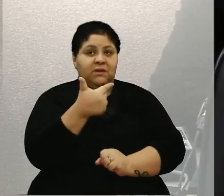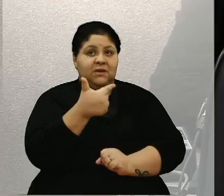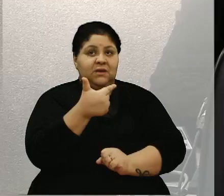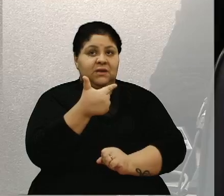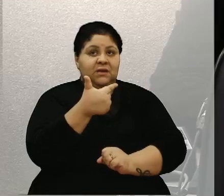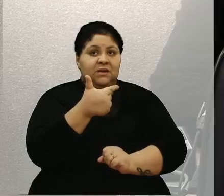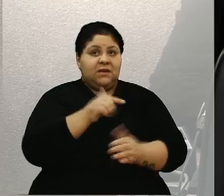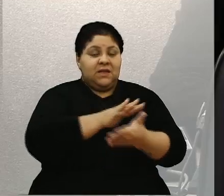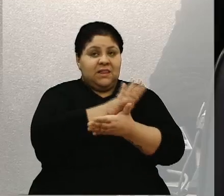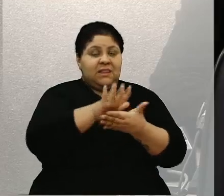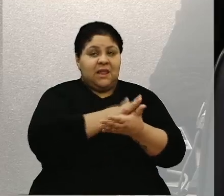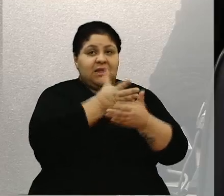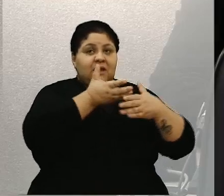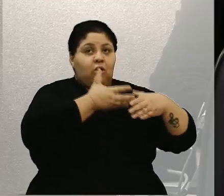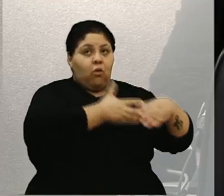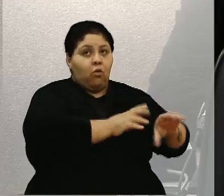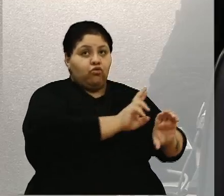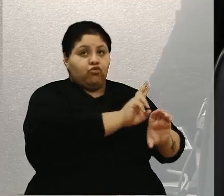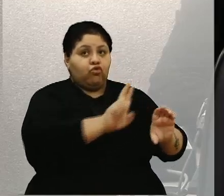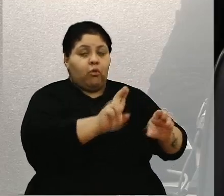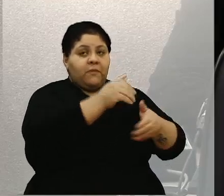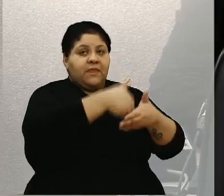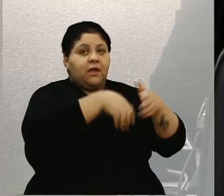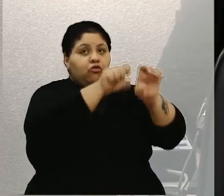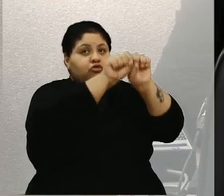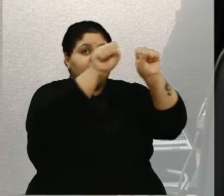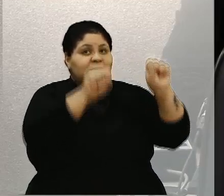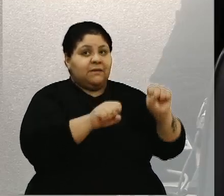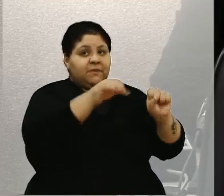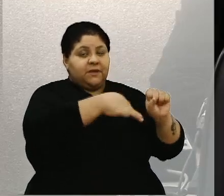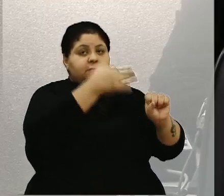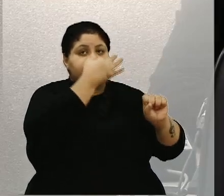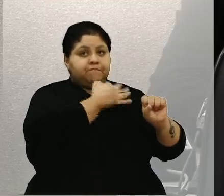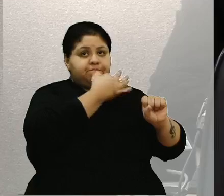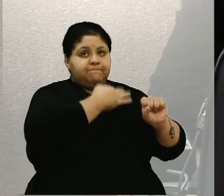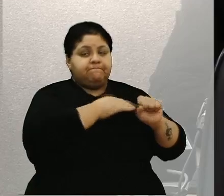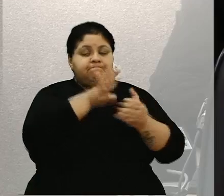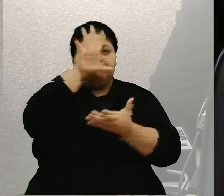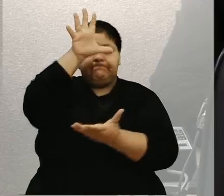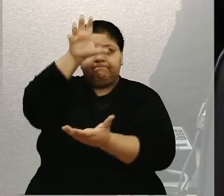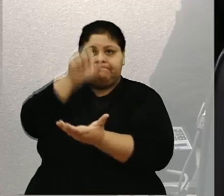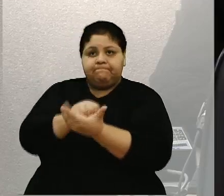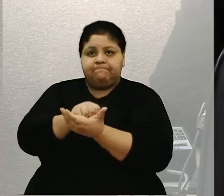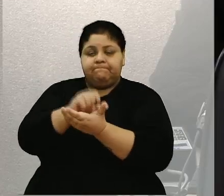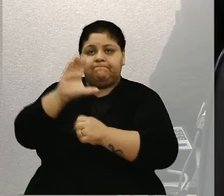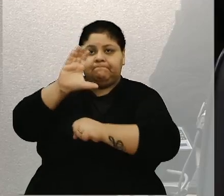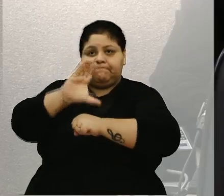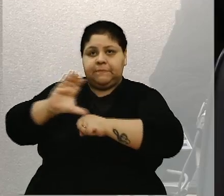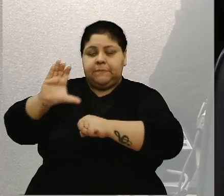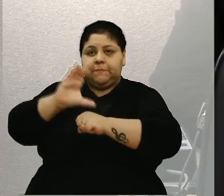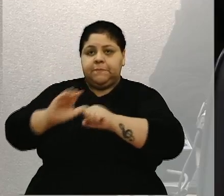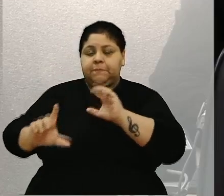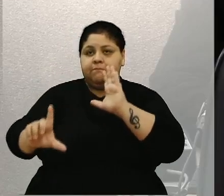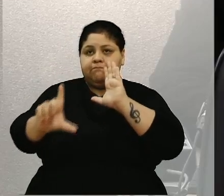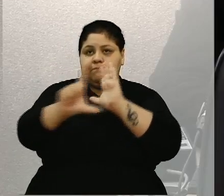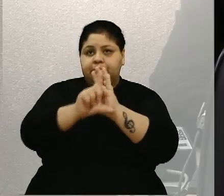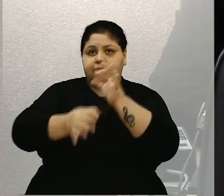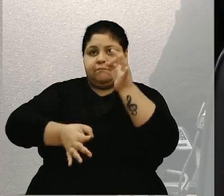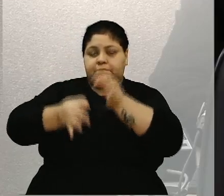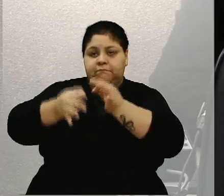com nomes já existentes no sistema viário. Baixada a Comissão de Constituição, Justiça e Legislação,